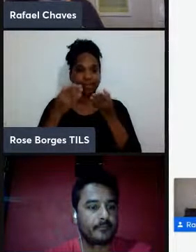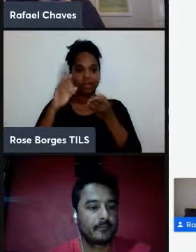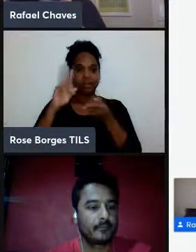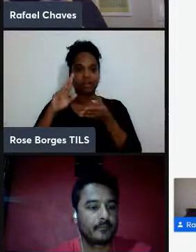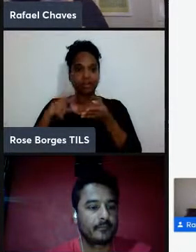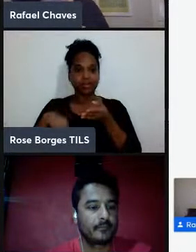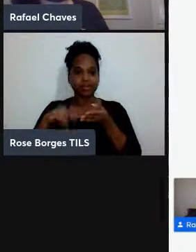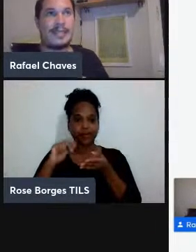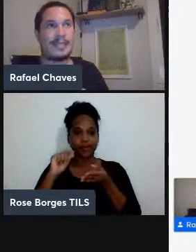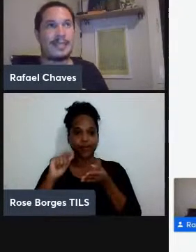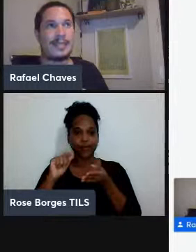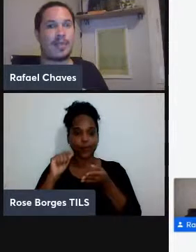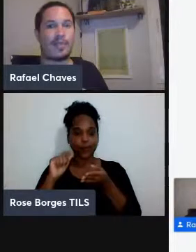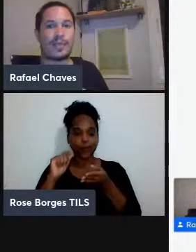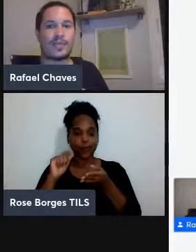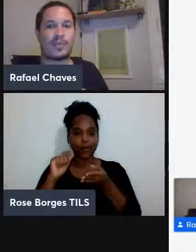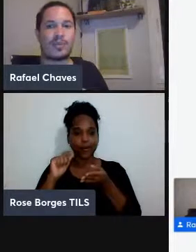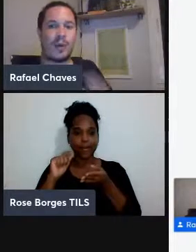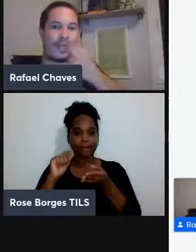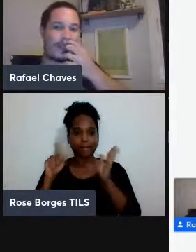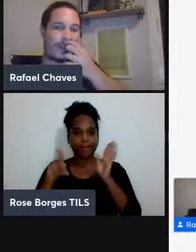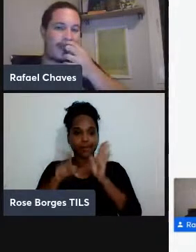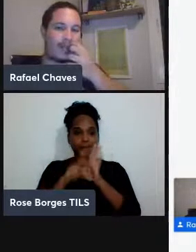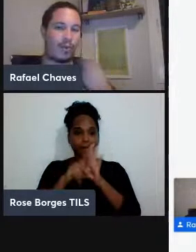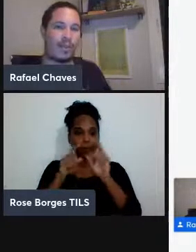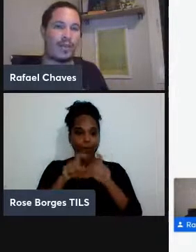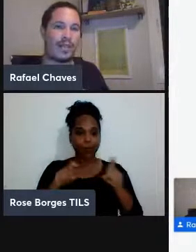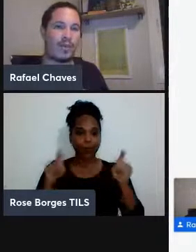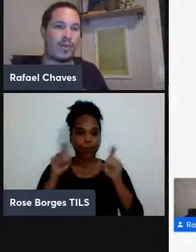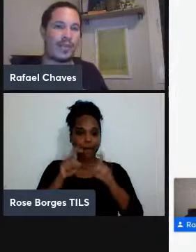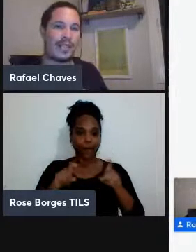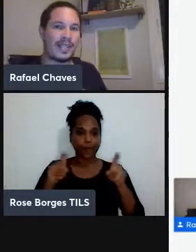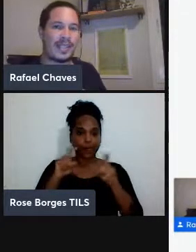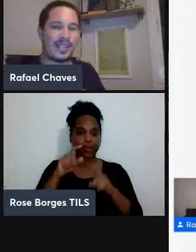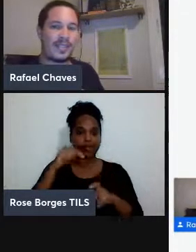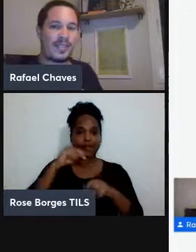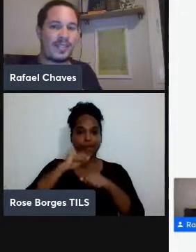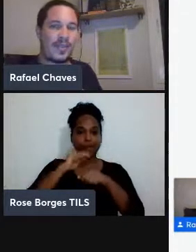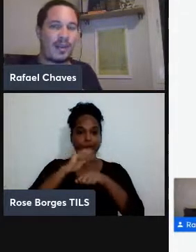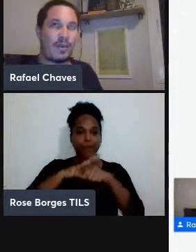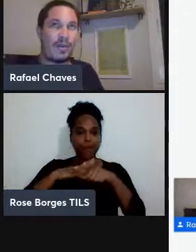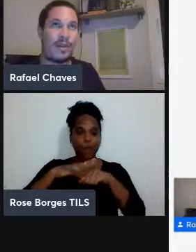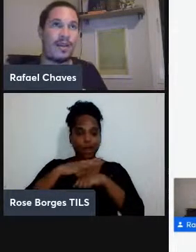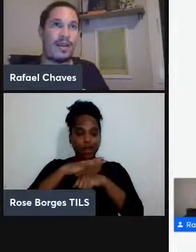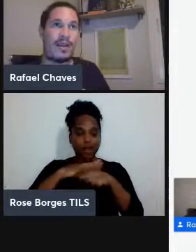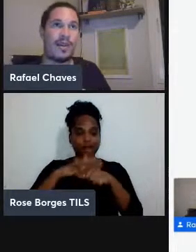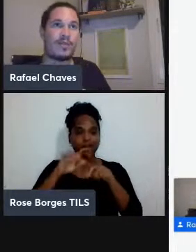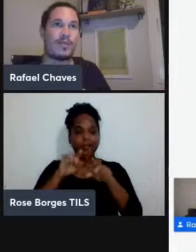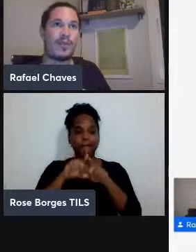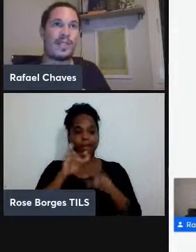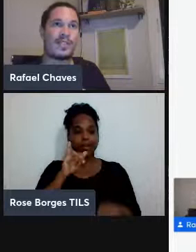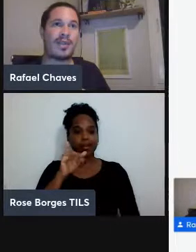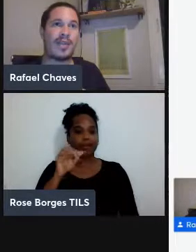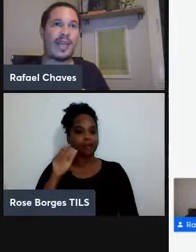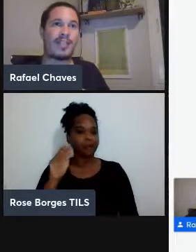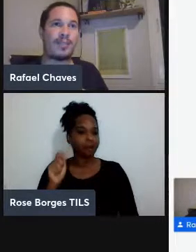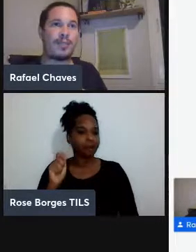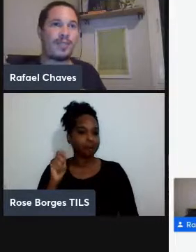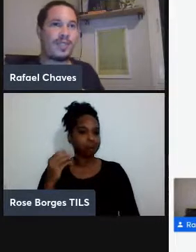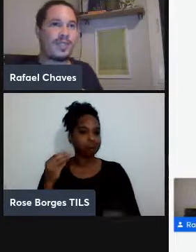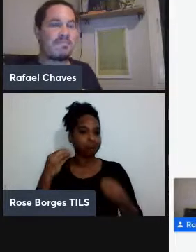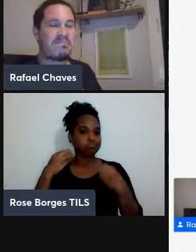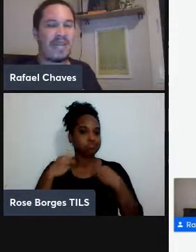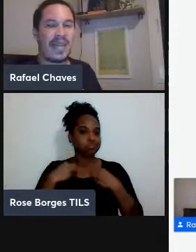quais a computação quântica ou a inteligência artificial nos forneça qualquer